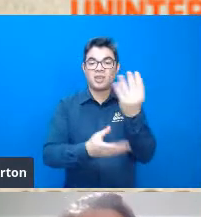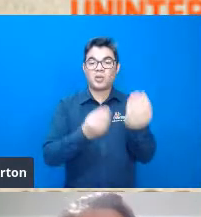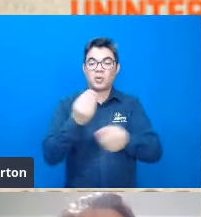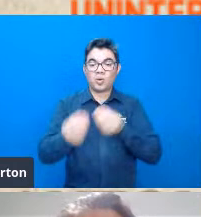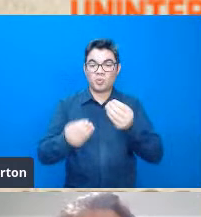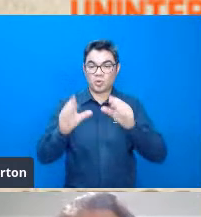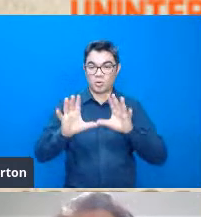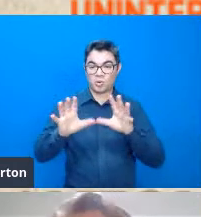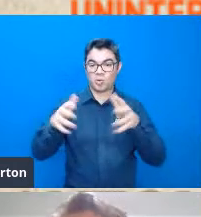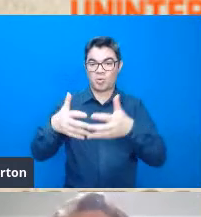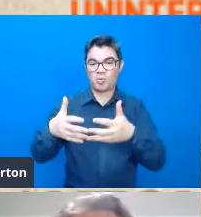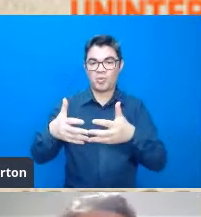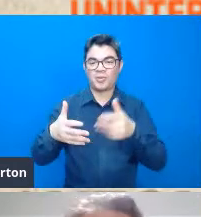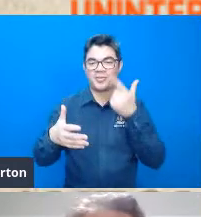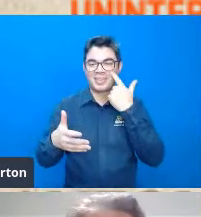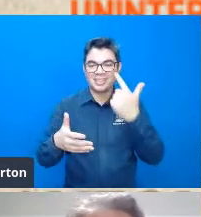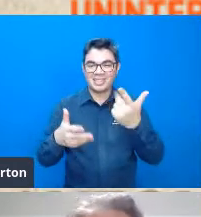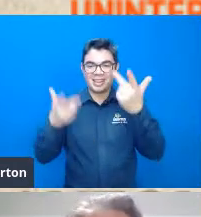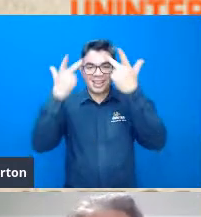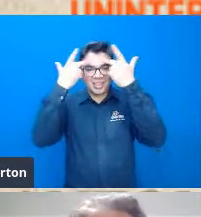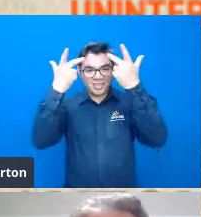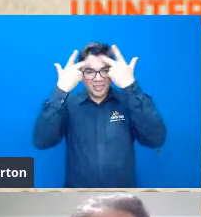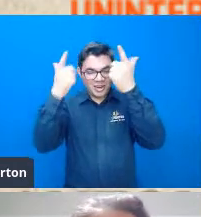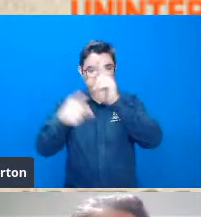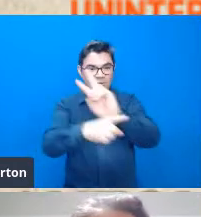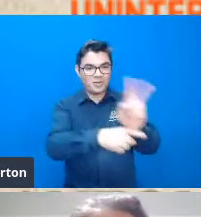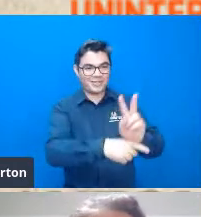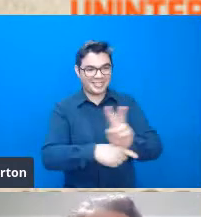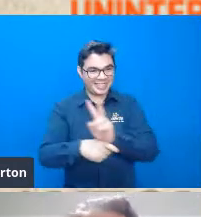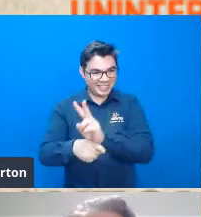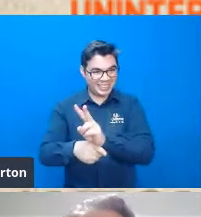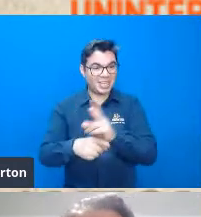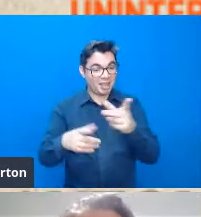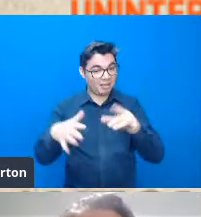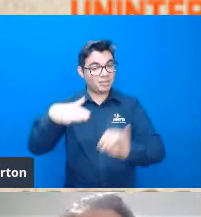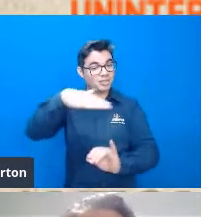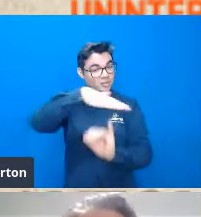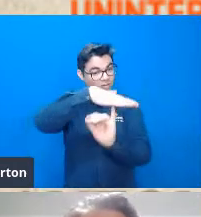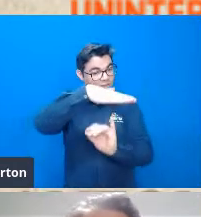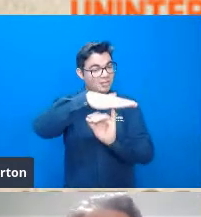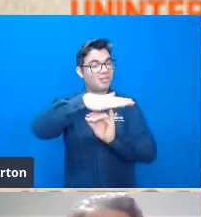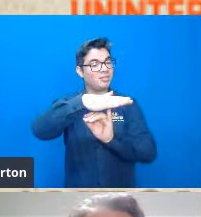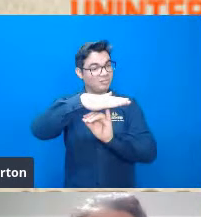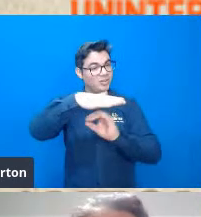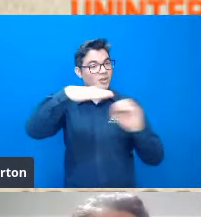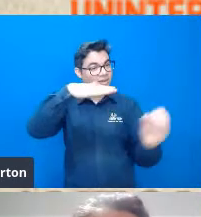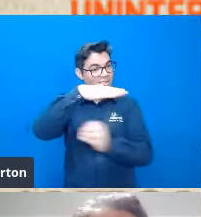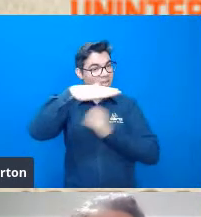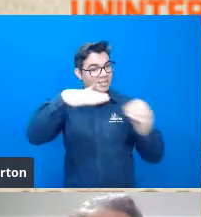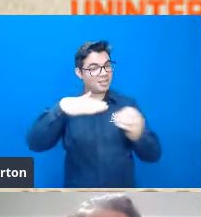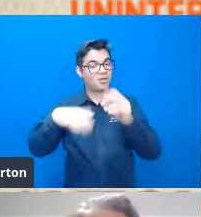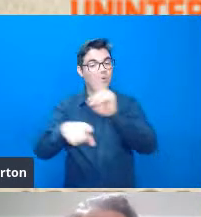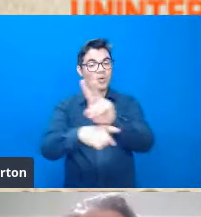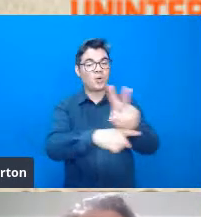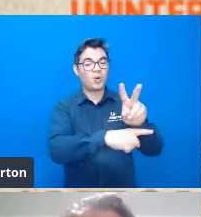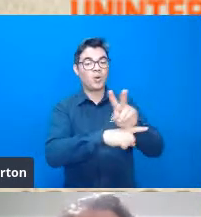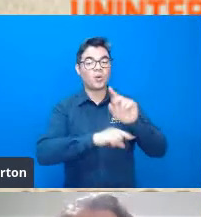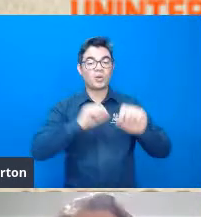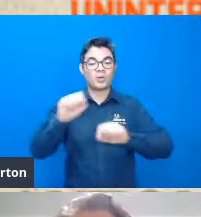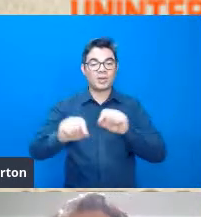que é uma das, veio a se tornar hoje, uma das principais instituições e organizações que prezam pela